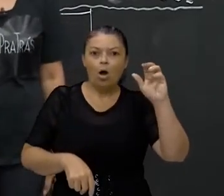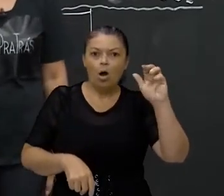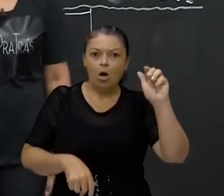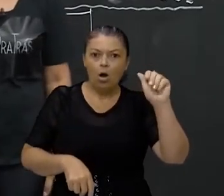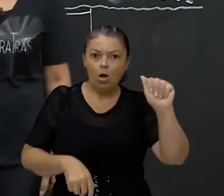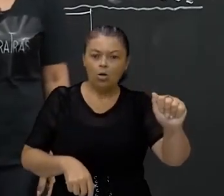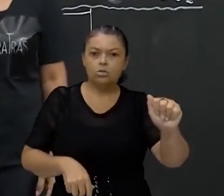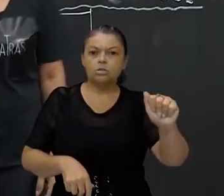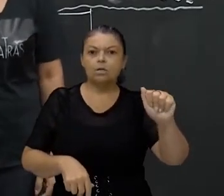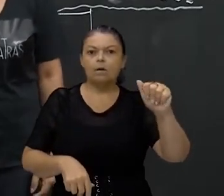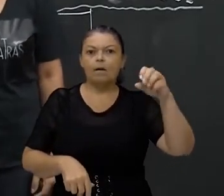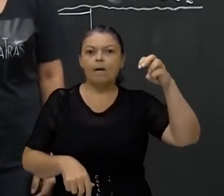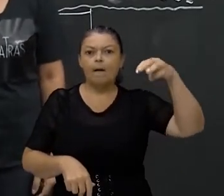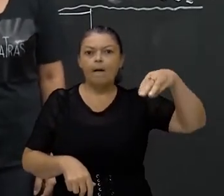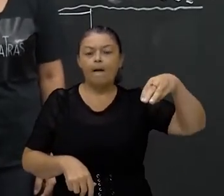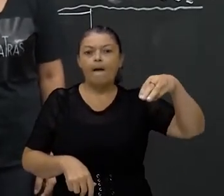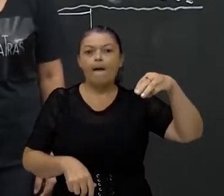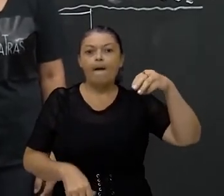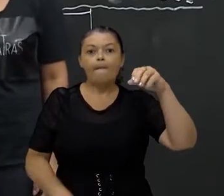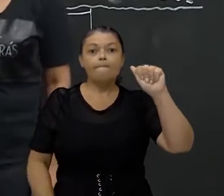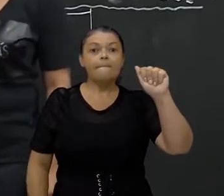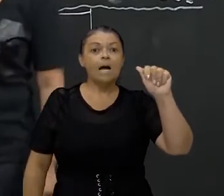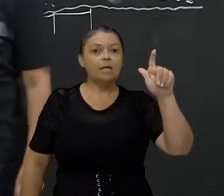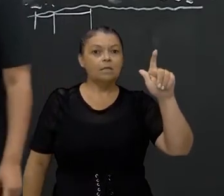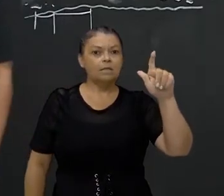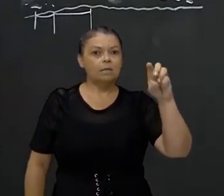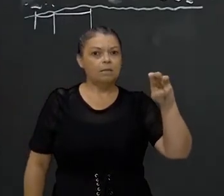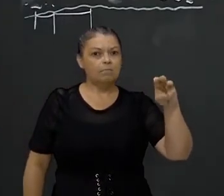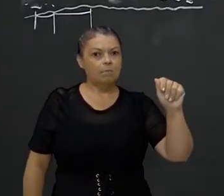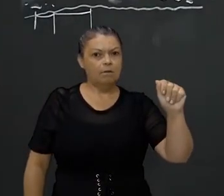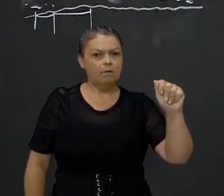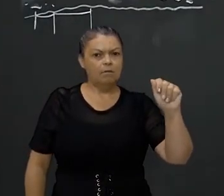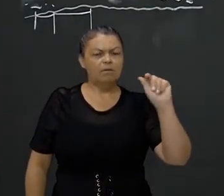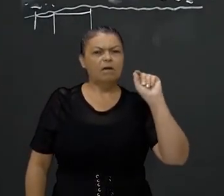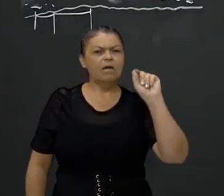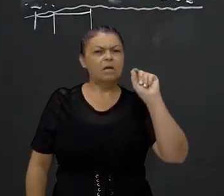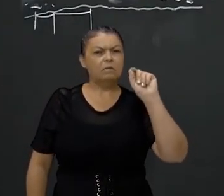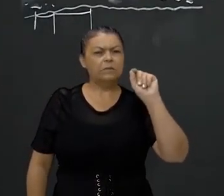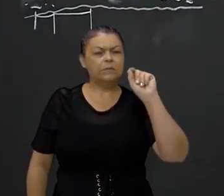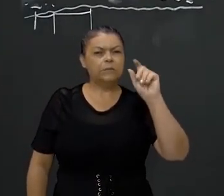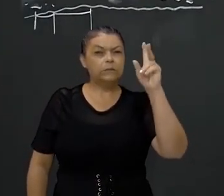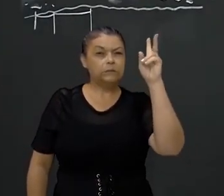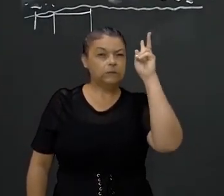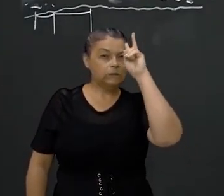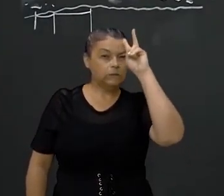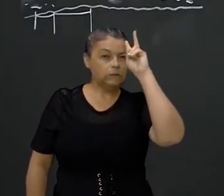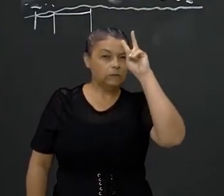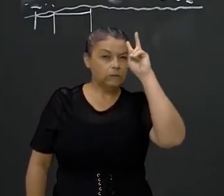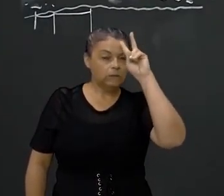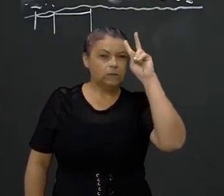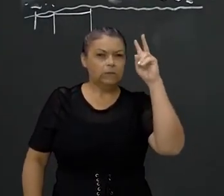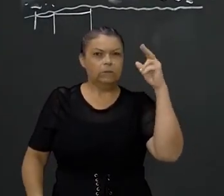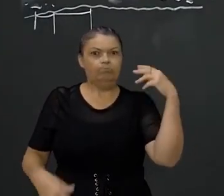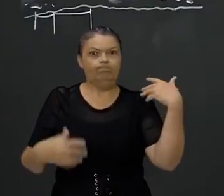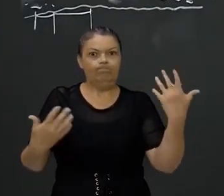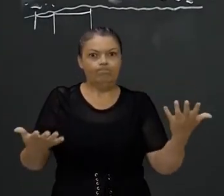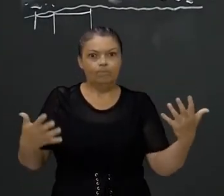magmática, magma, te lembra o quê? Ele, o temido e maravilhoso vulcão.